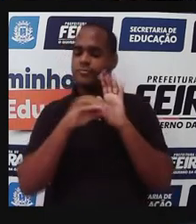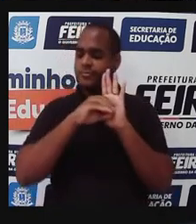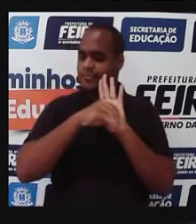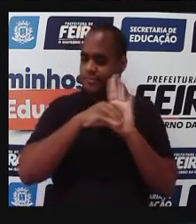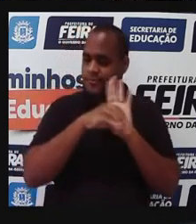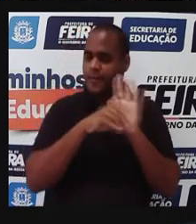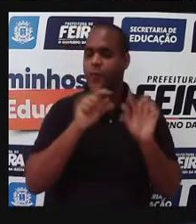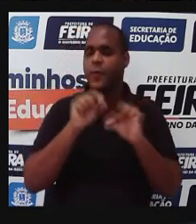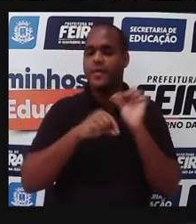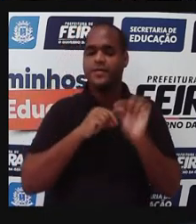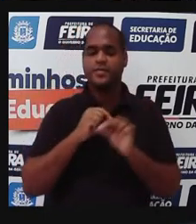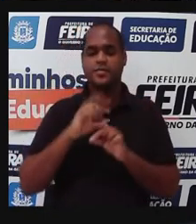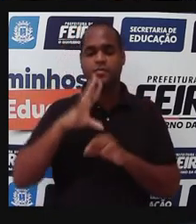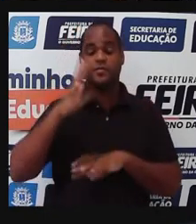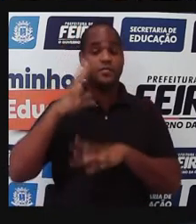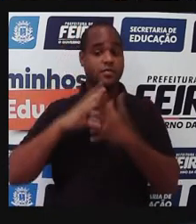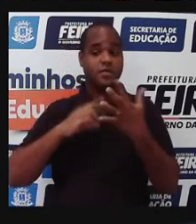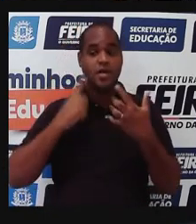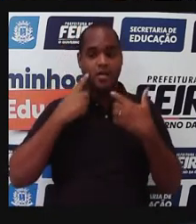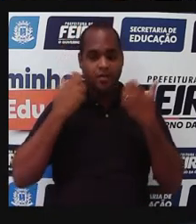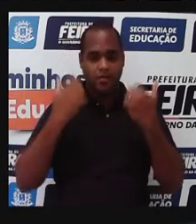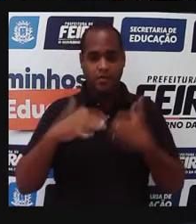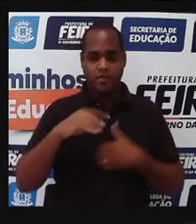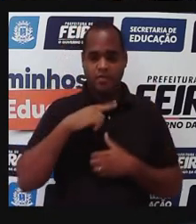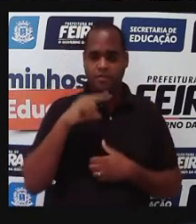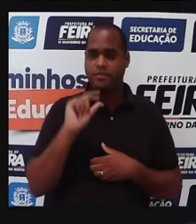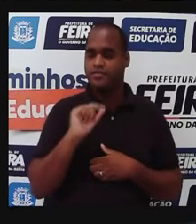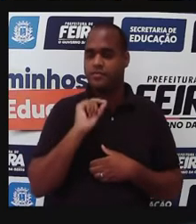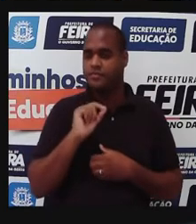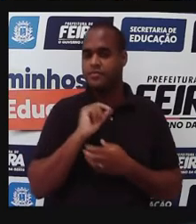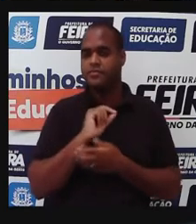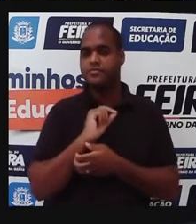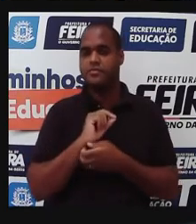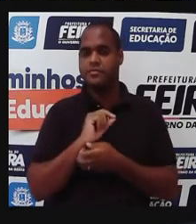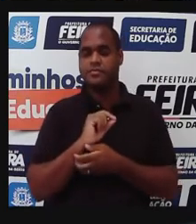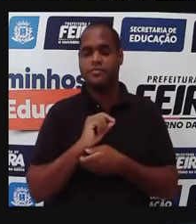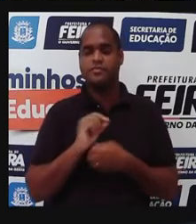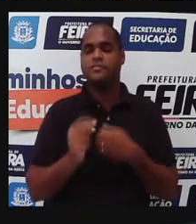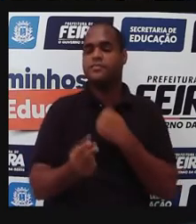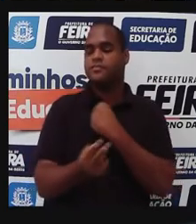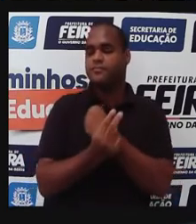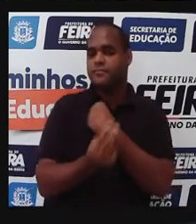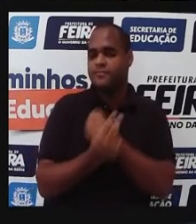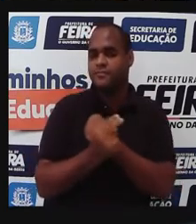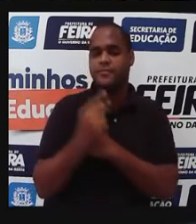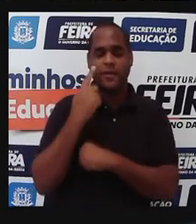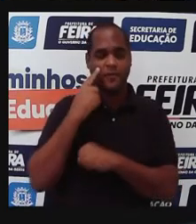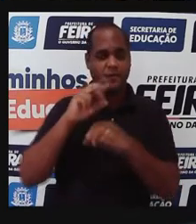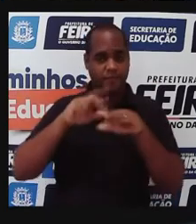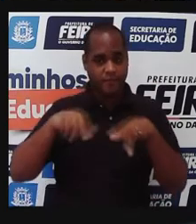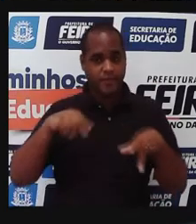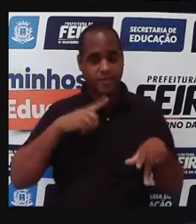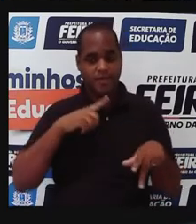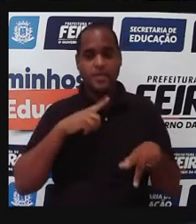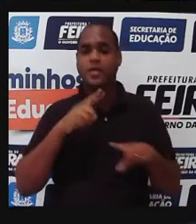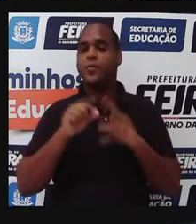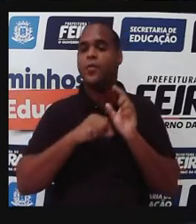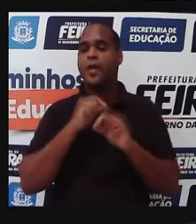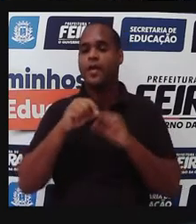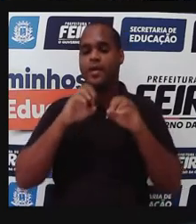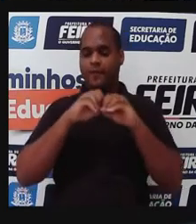então, o que acontece? A gente pode fazer medidas, né, de proteção e de afastar, fazer com que esse